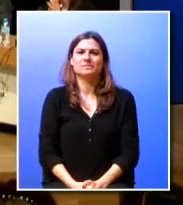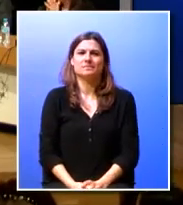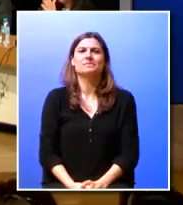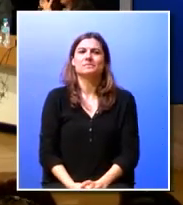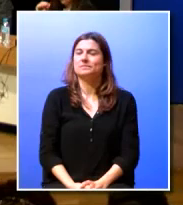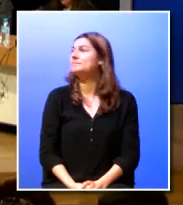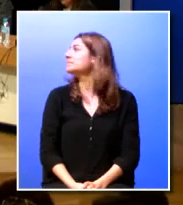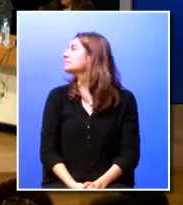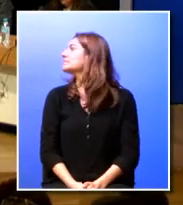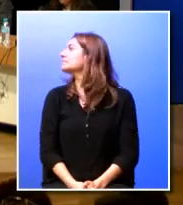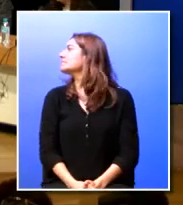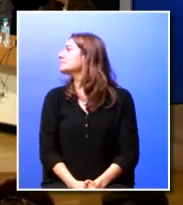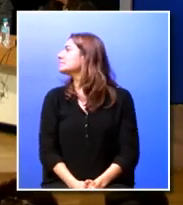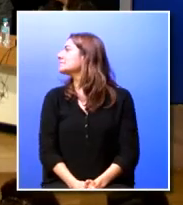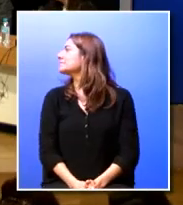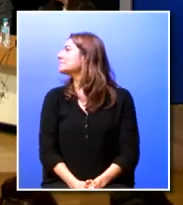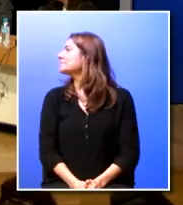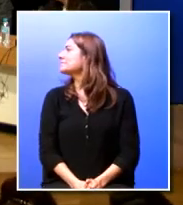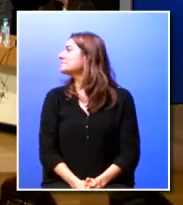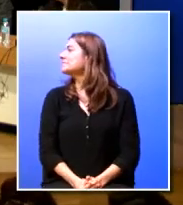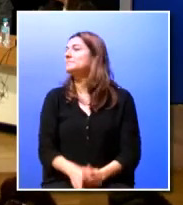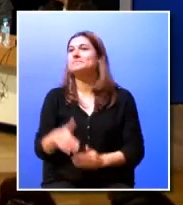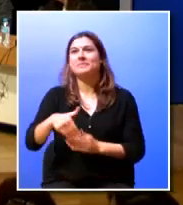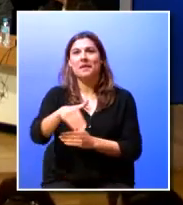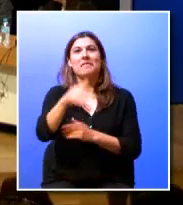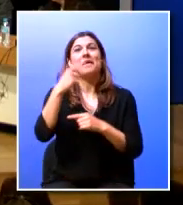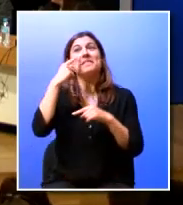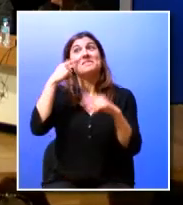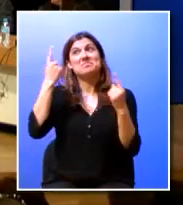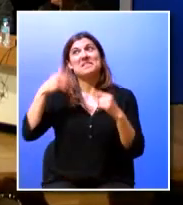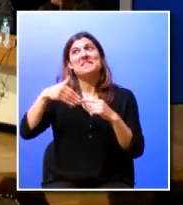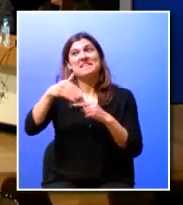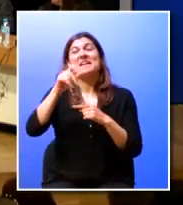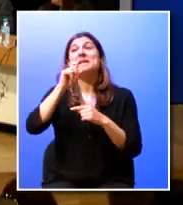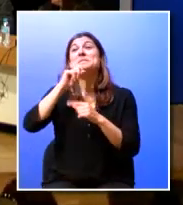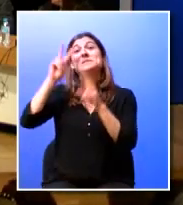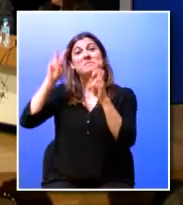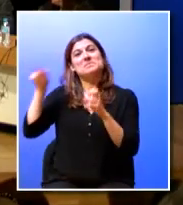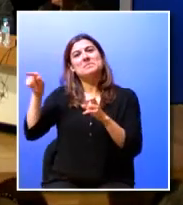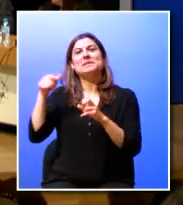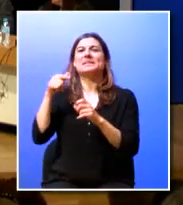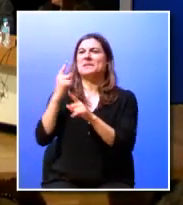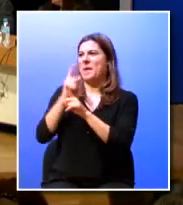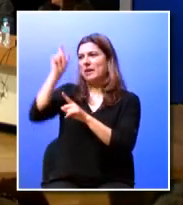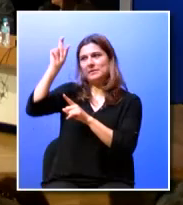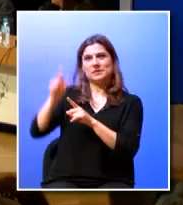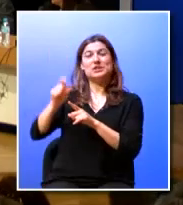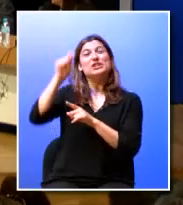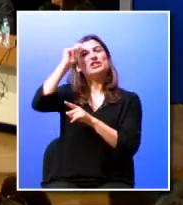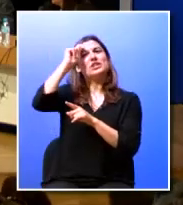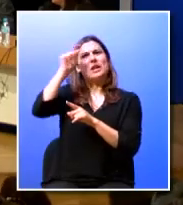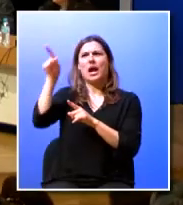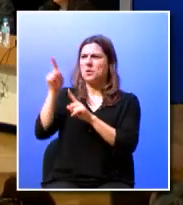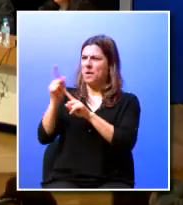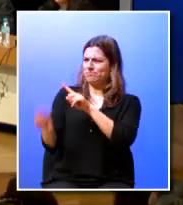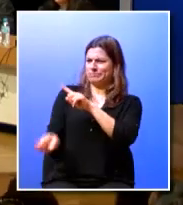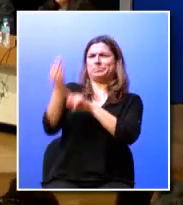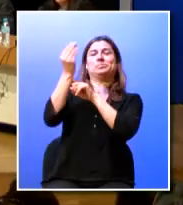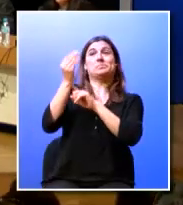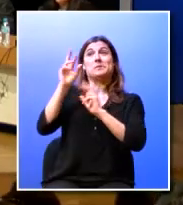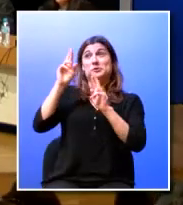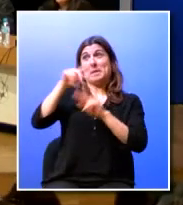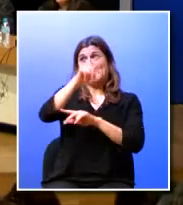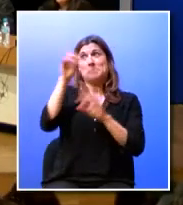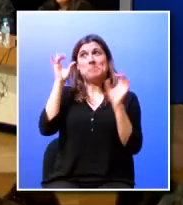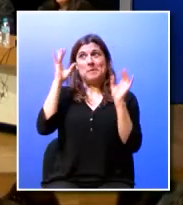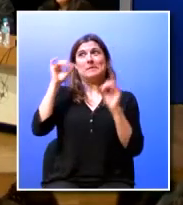como repararam tivemos a assistir a espetáculo de teatro sobre a realidade desta espécie que é o estagiário e espero que se tenham divertido penso que